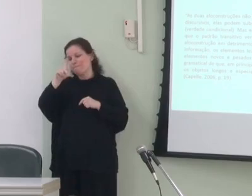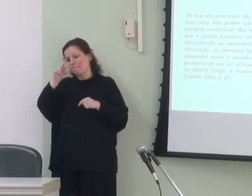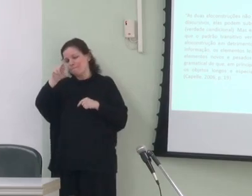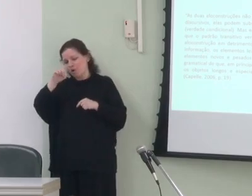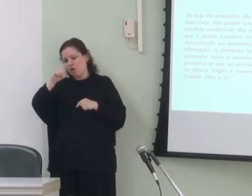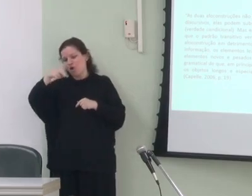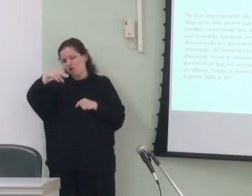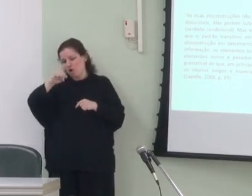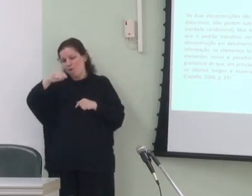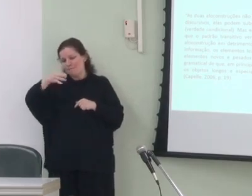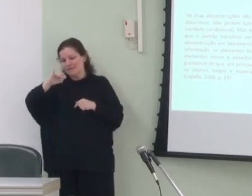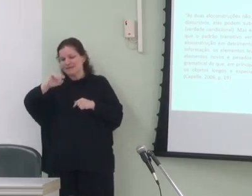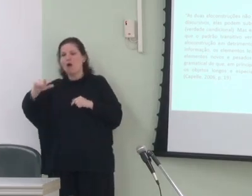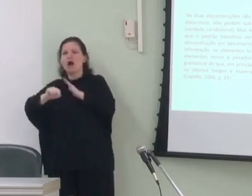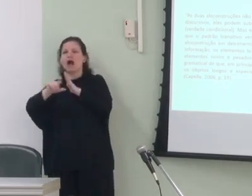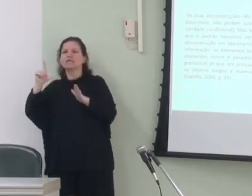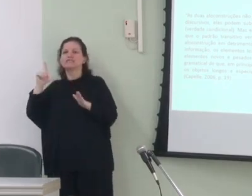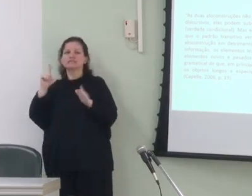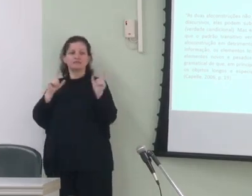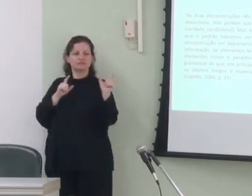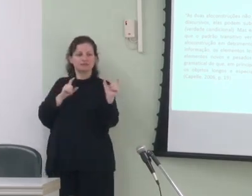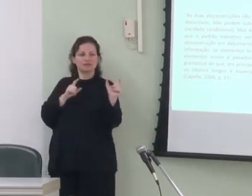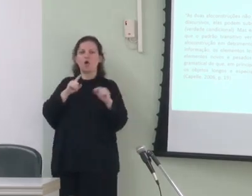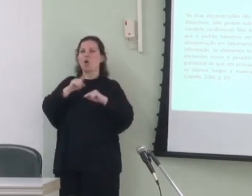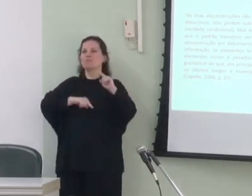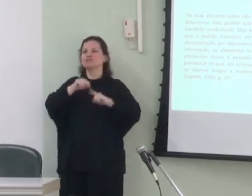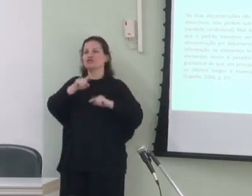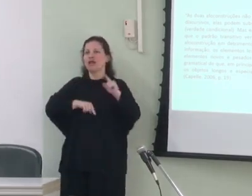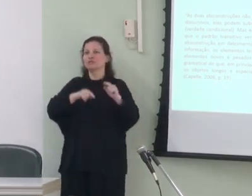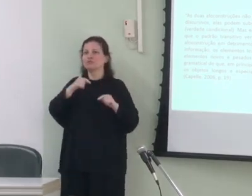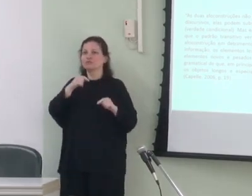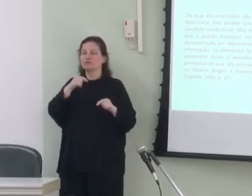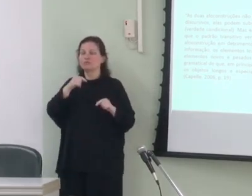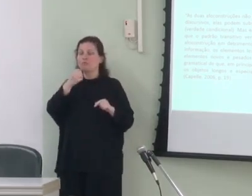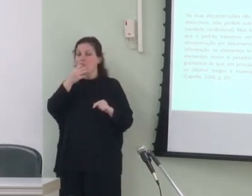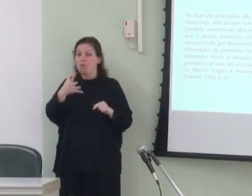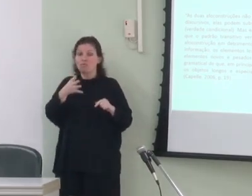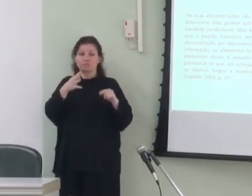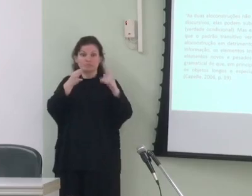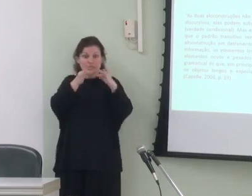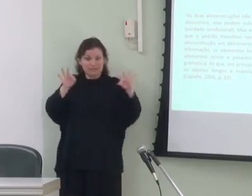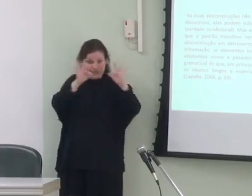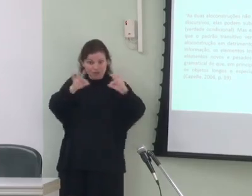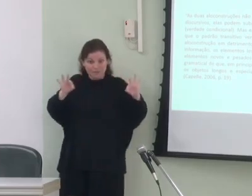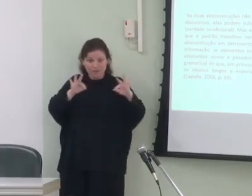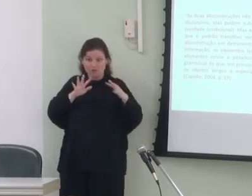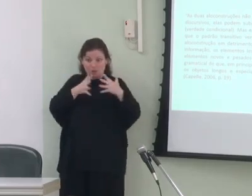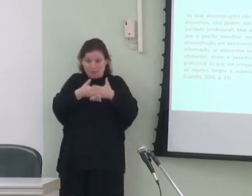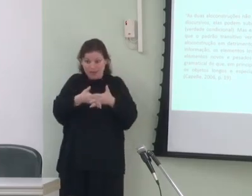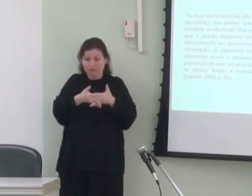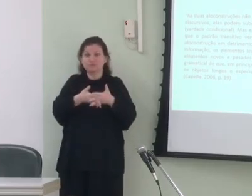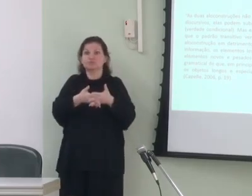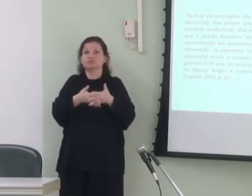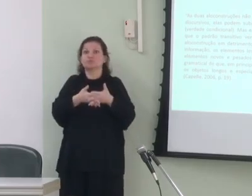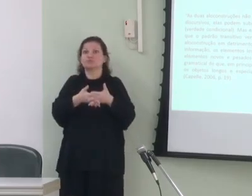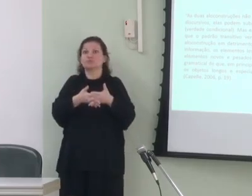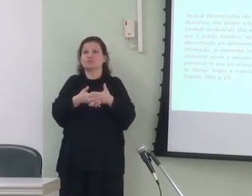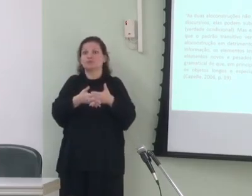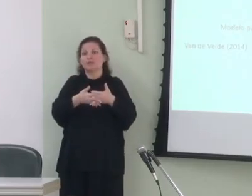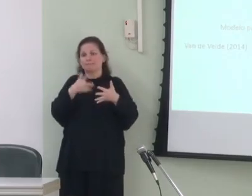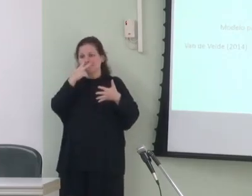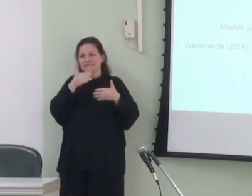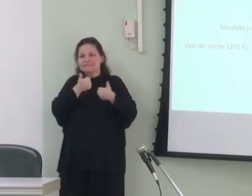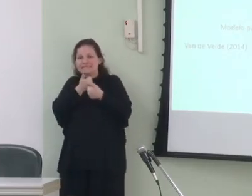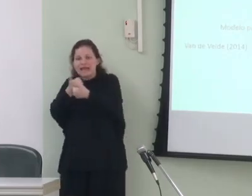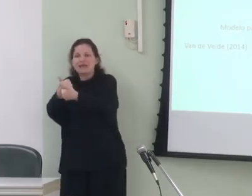preceder a partícula enquanto objetos longos especialmente sintaticamente complexos devem seguir a partícula